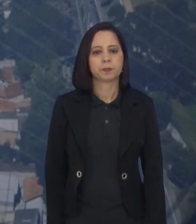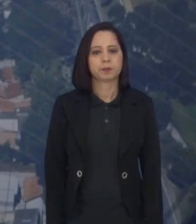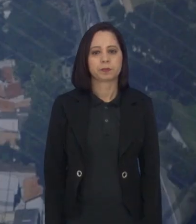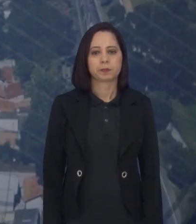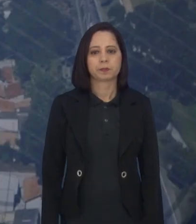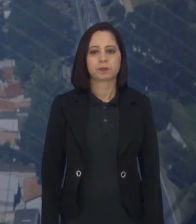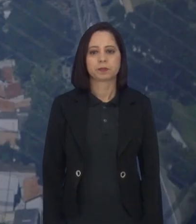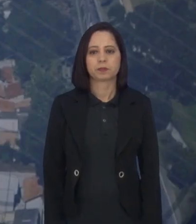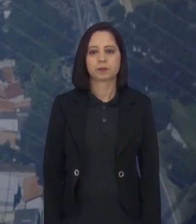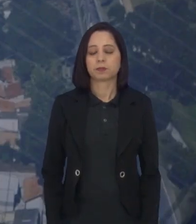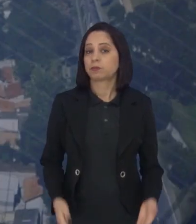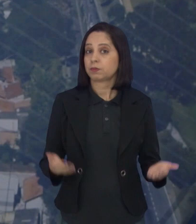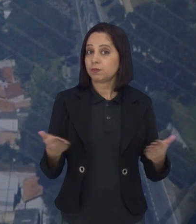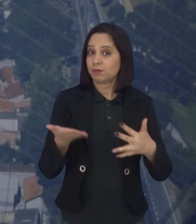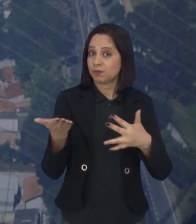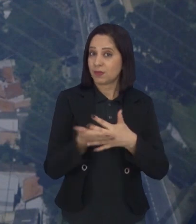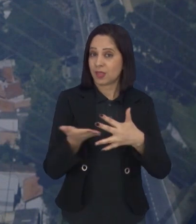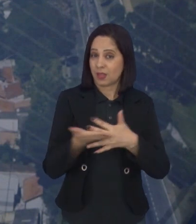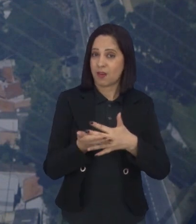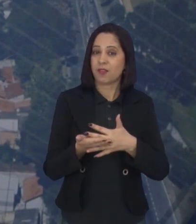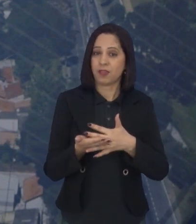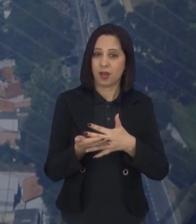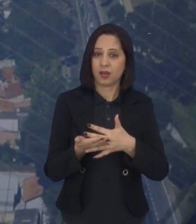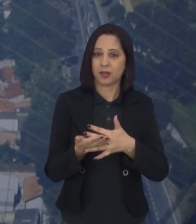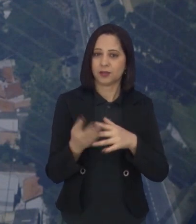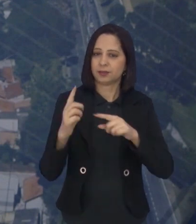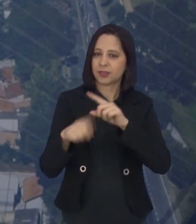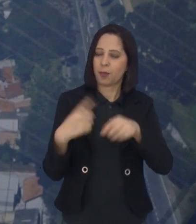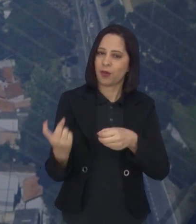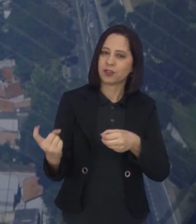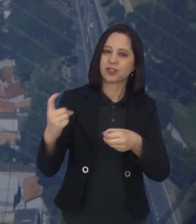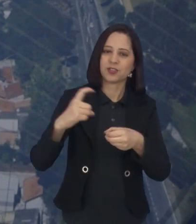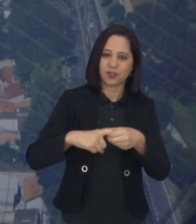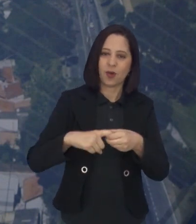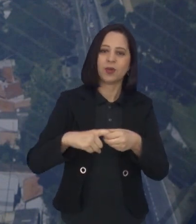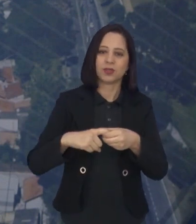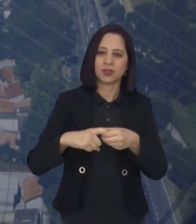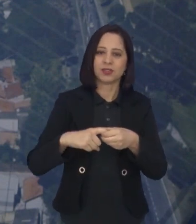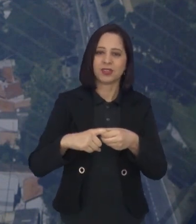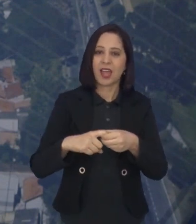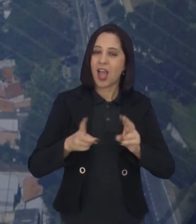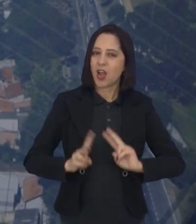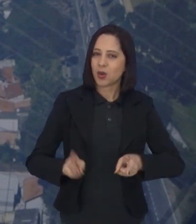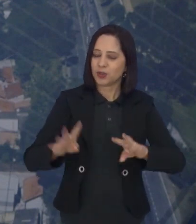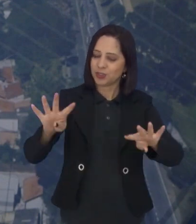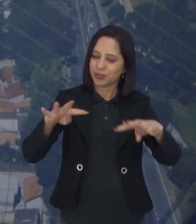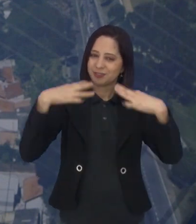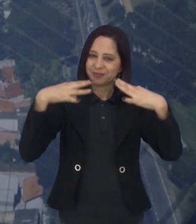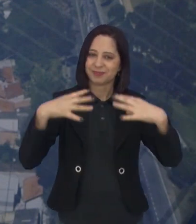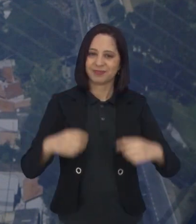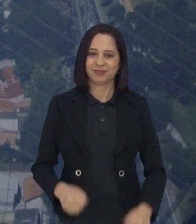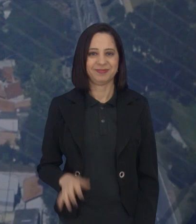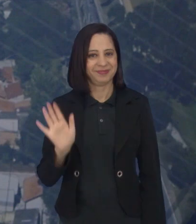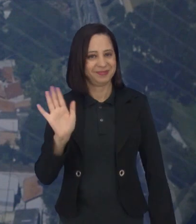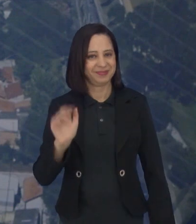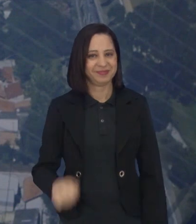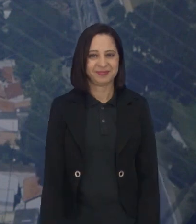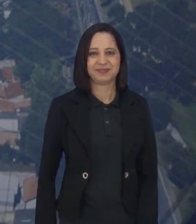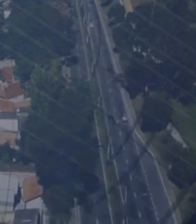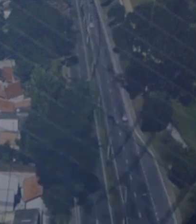É isso. Bom, a gente vai para uma rápida pausa. Daqui a pouquinho nós voltamos. Não saiam daí que voltamos já já. Fiquem com a gente.